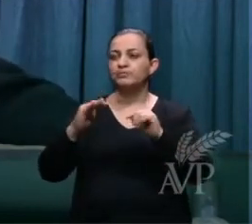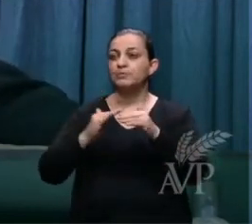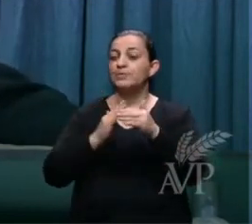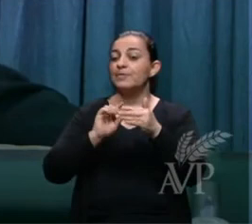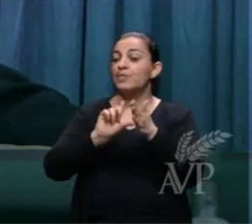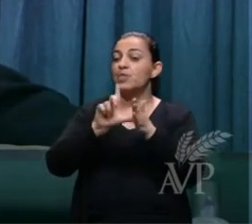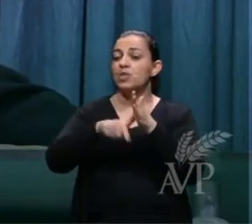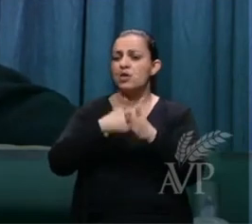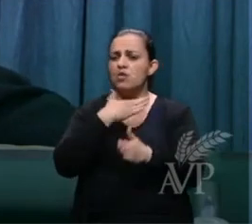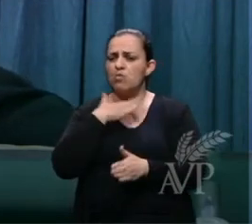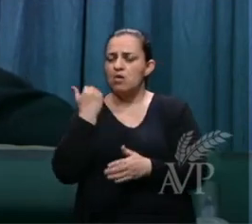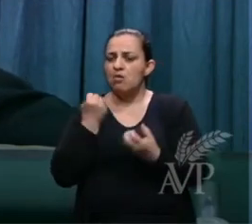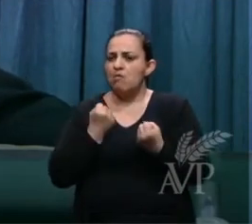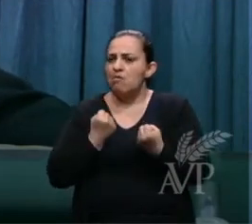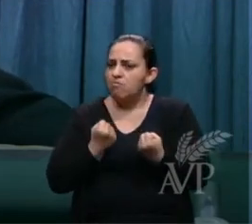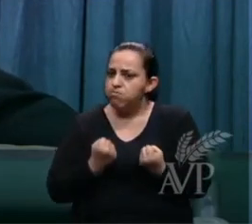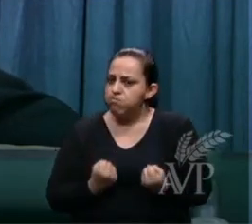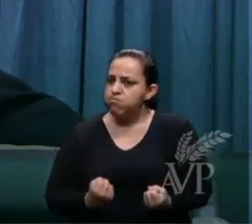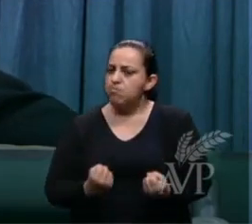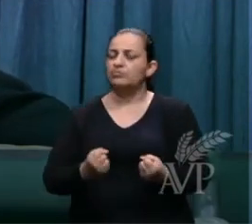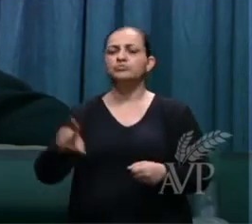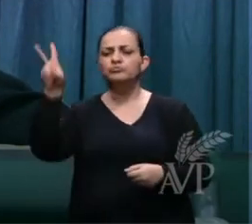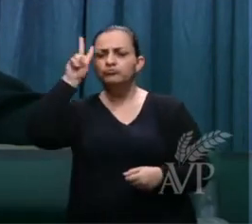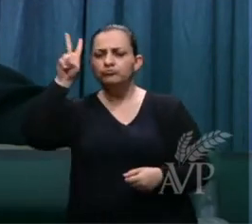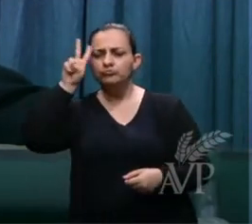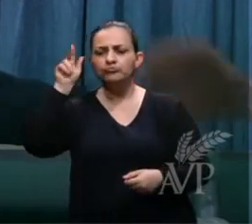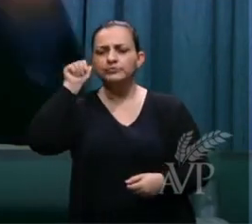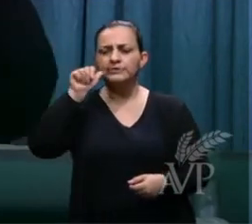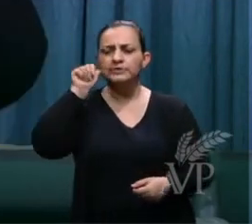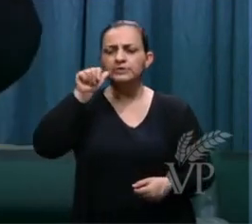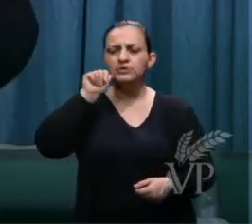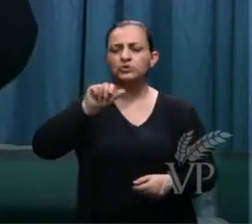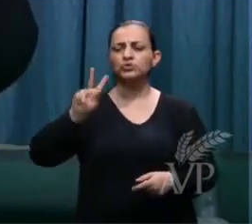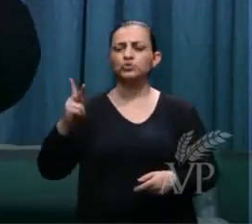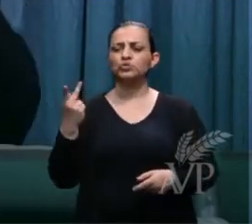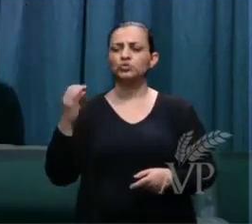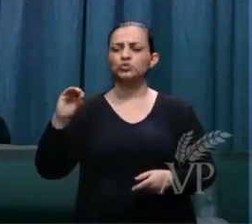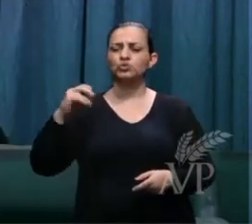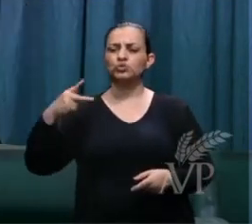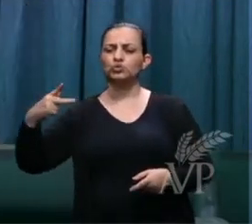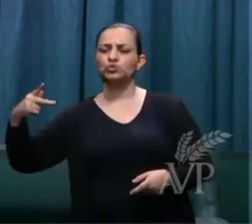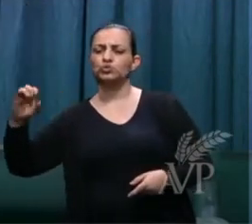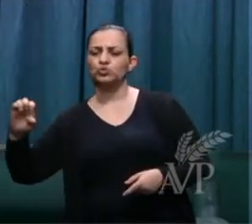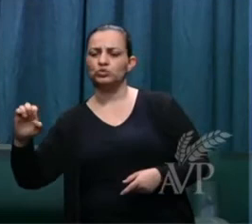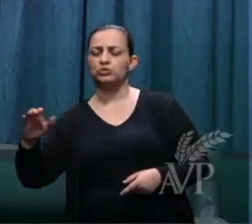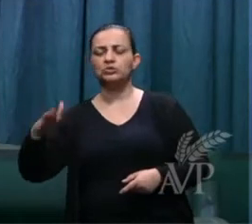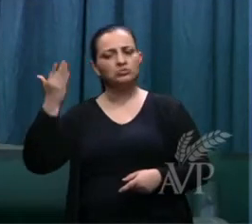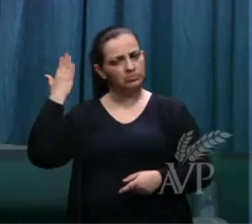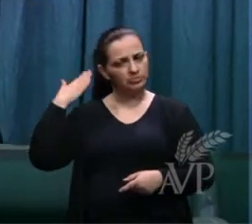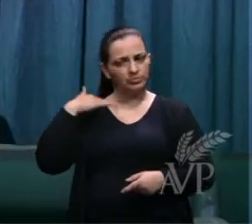vocês lembram da roup a irmã Brana quando ela morreu